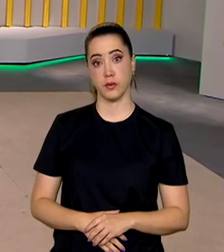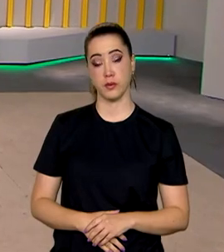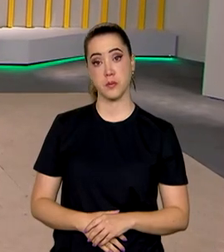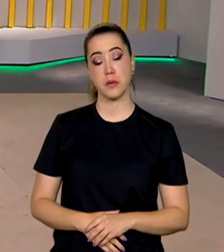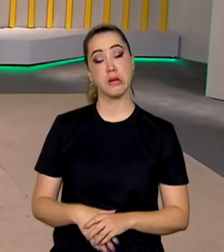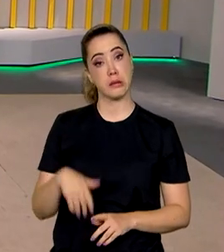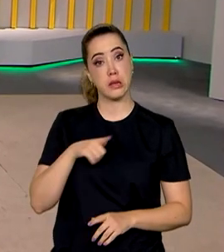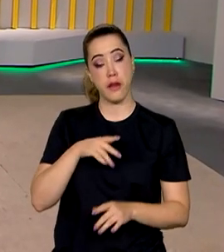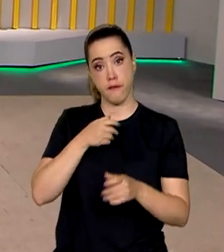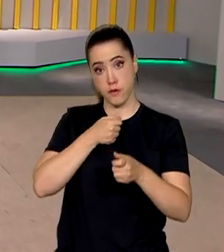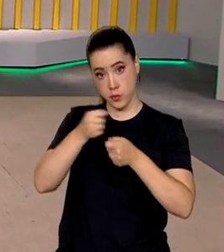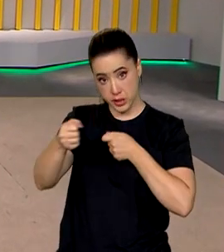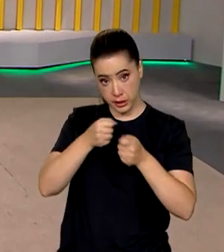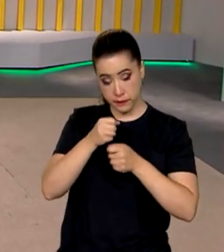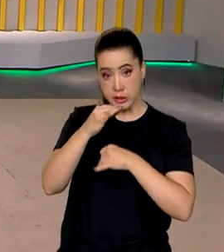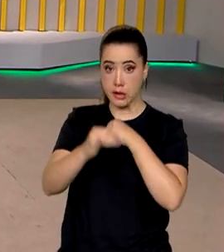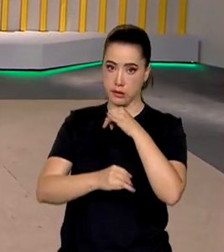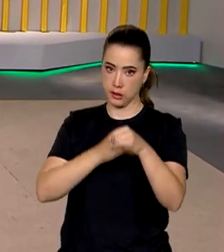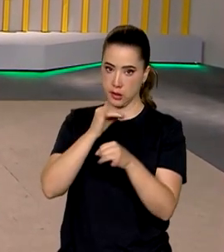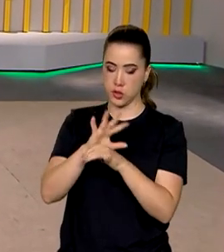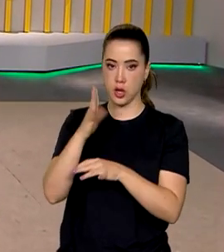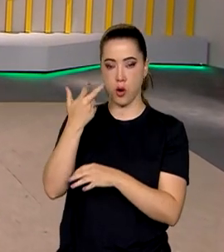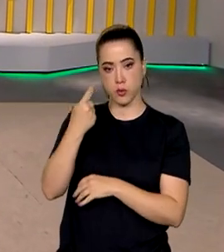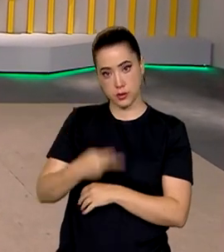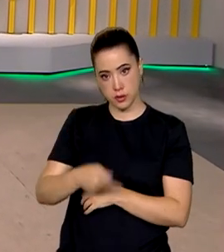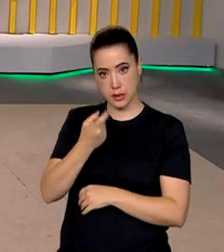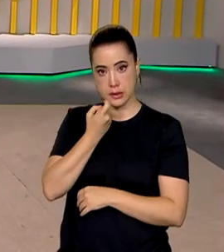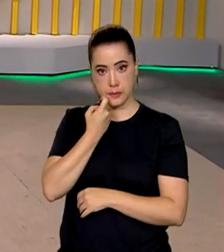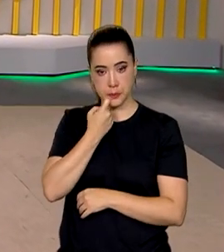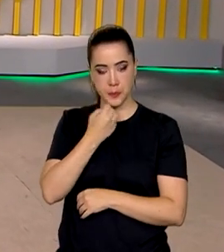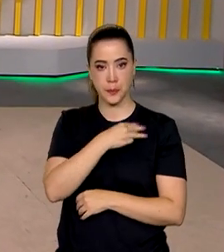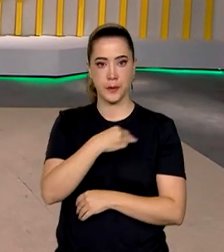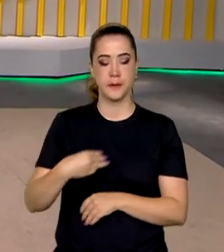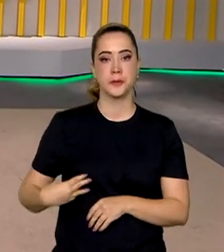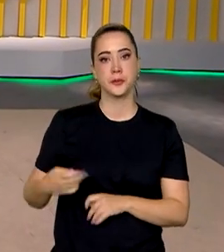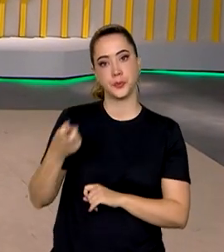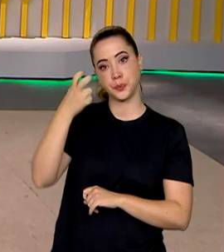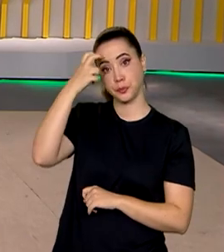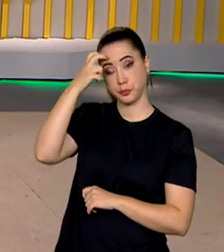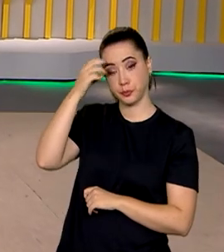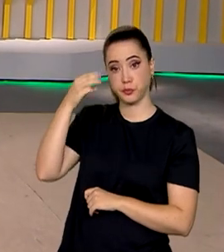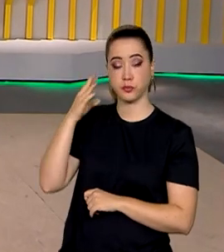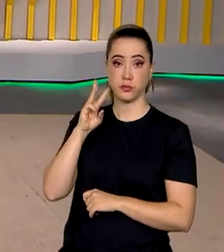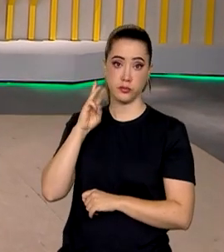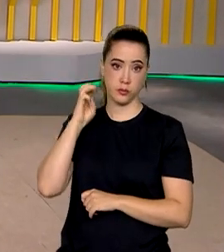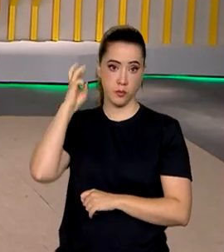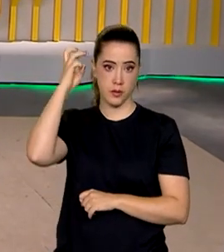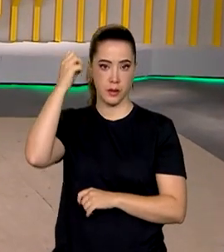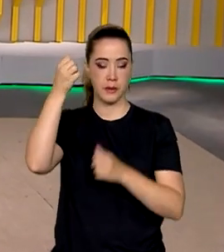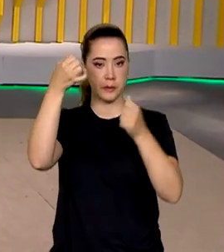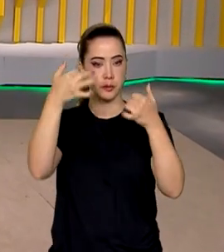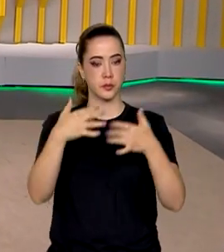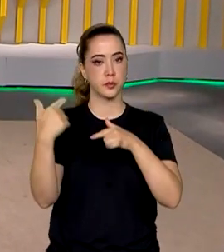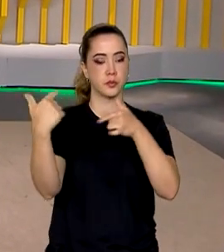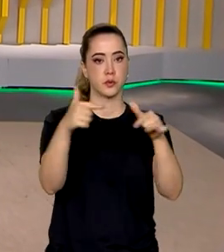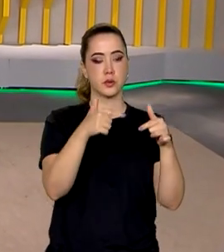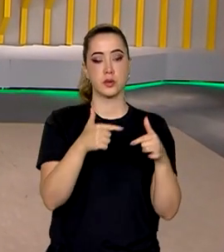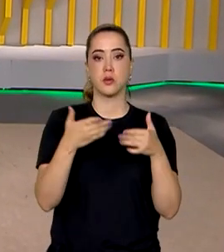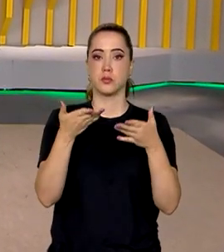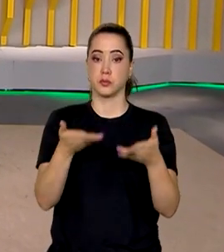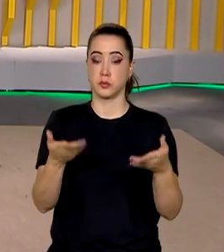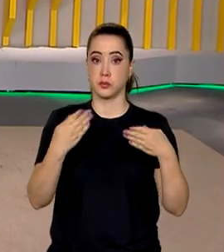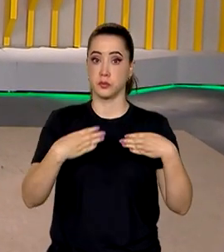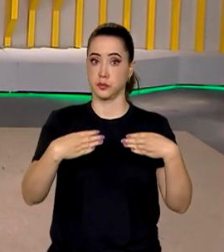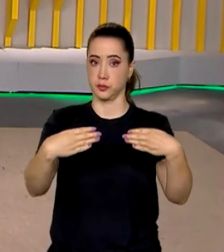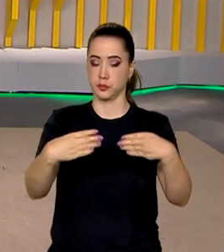Em uma entrevista virtual realizada nesta sexta-feira, a ministra da Cultura falou sobre as ações à frente da pasta.